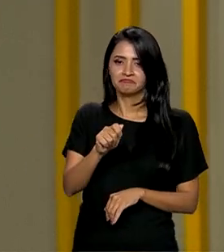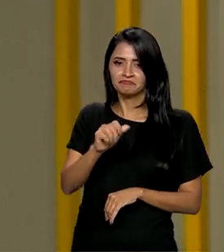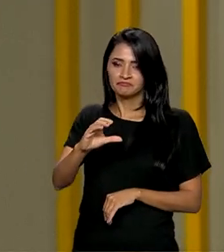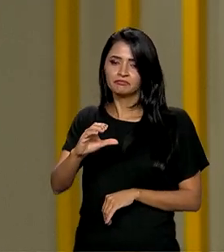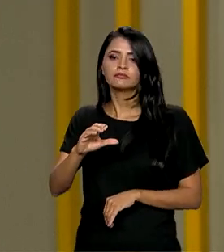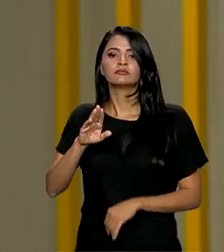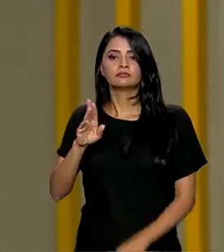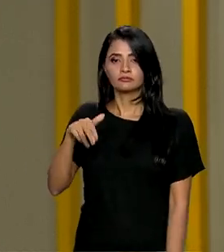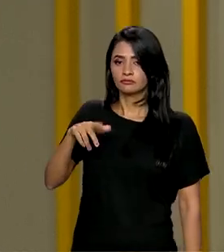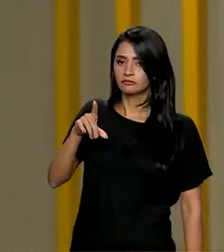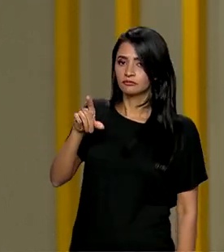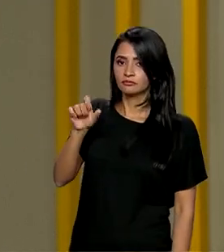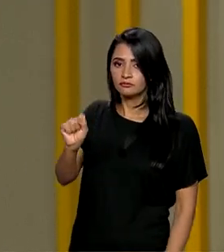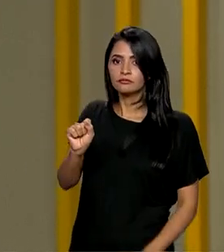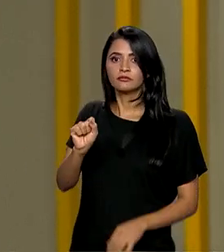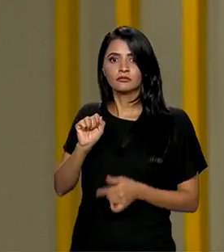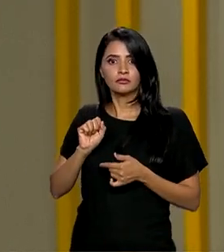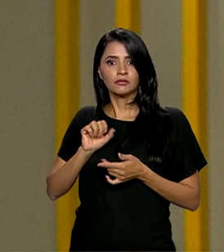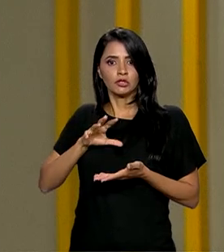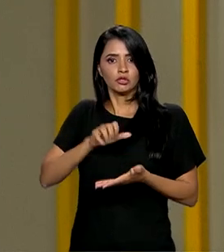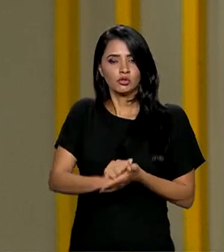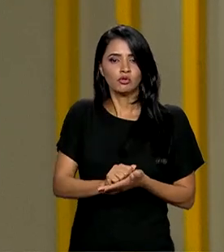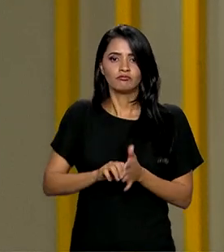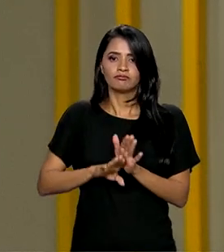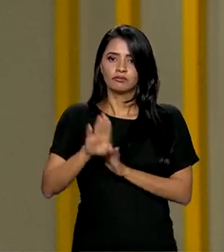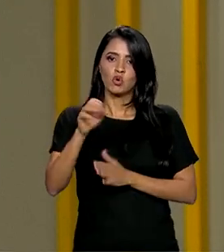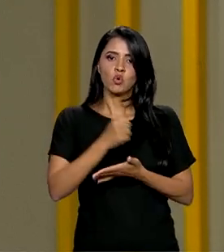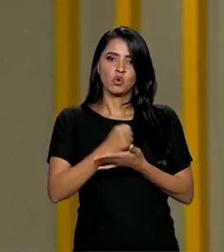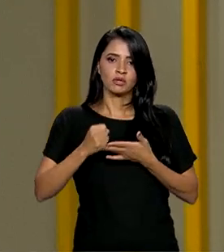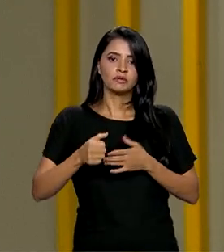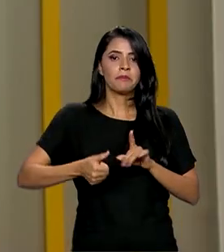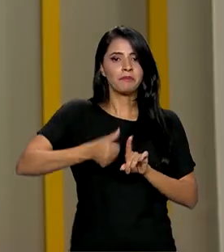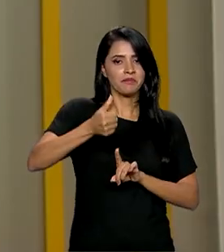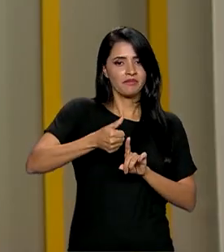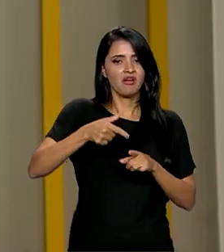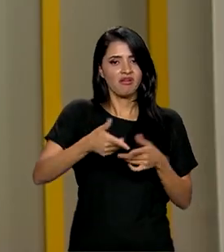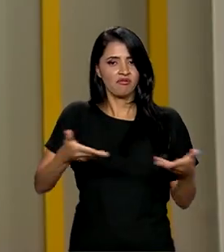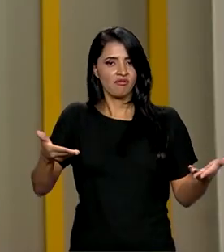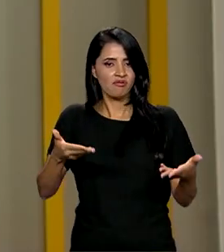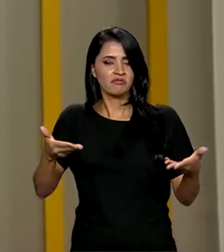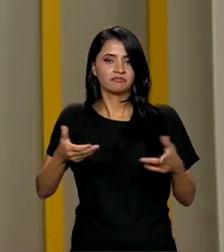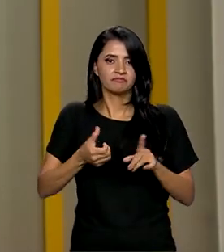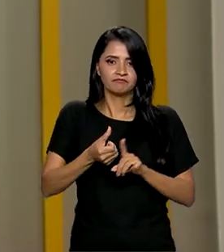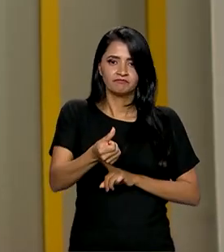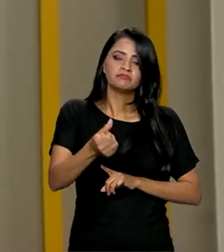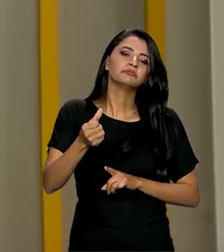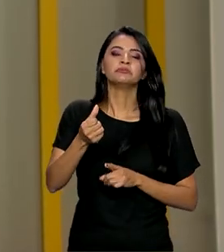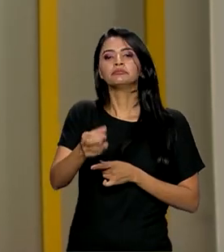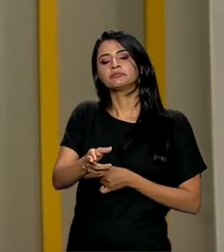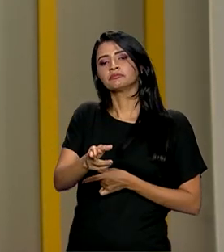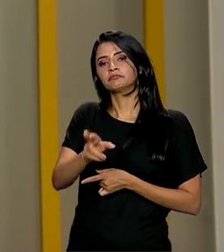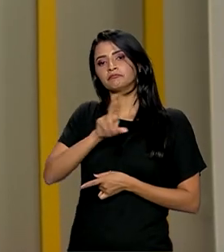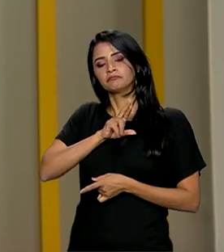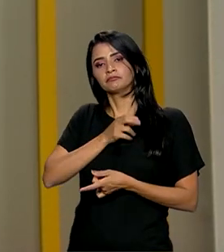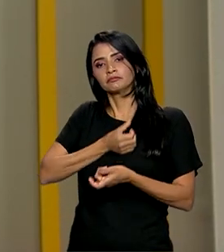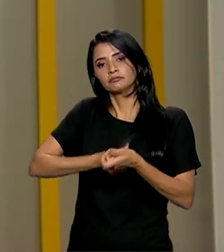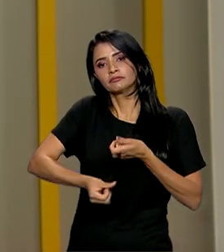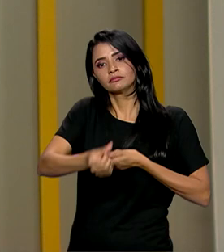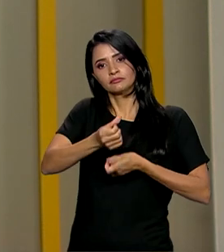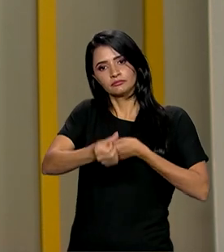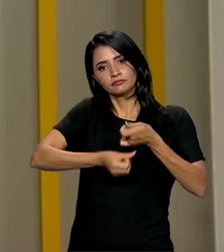BNDES já registrou crescimento nos contratos neste primeiro semestre. Segundo o resultado semestral do banco, a